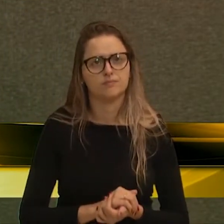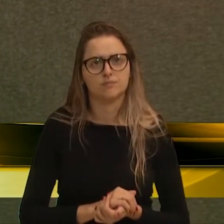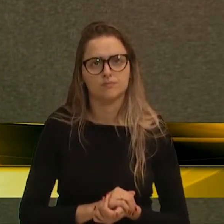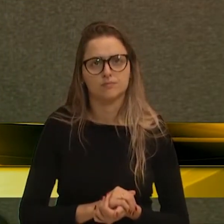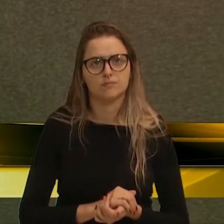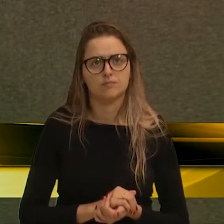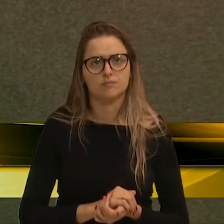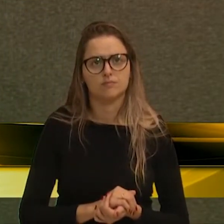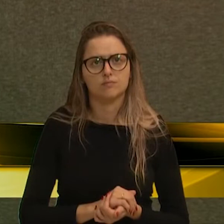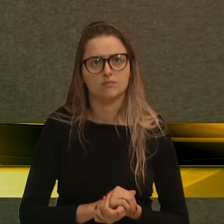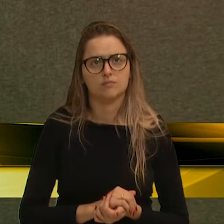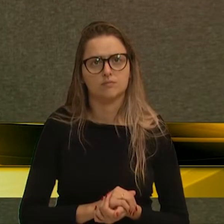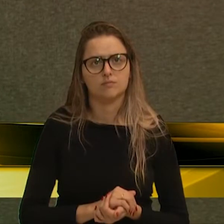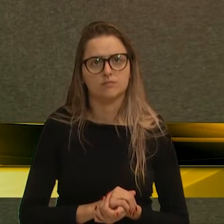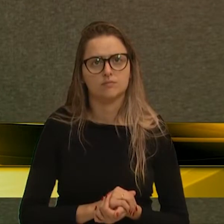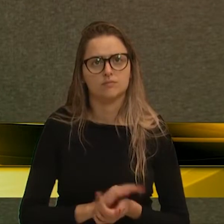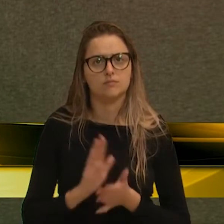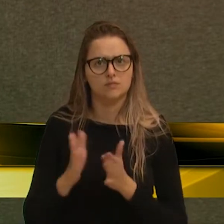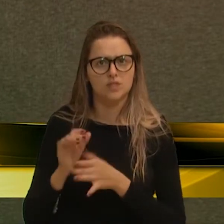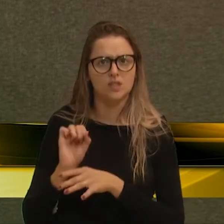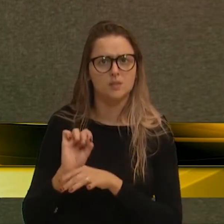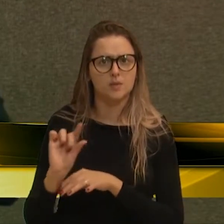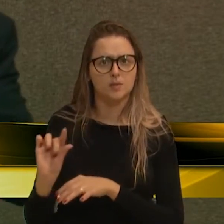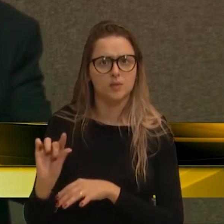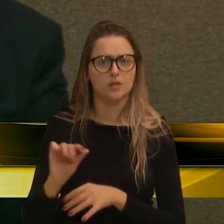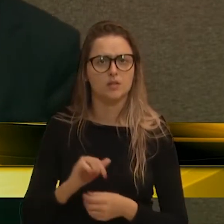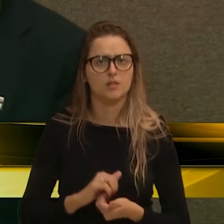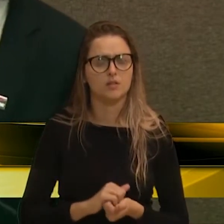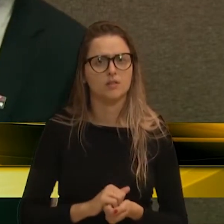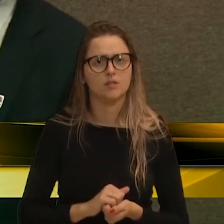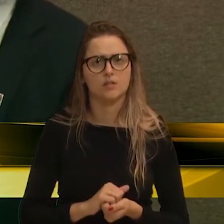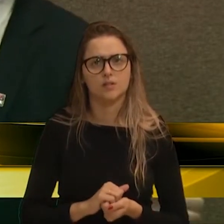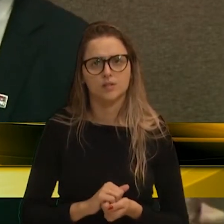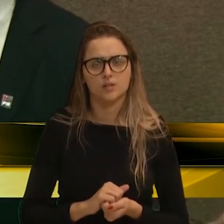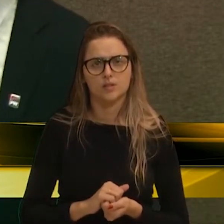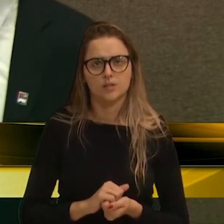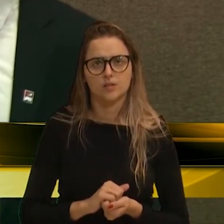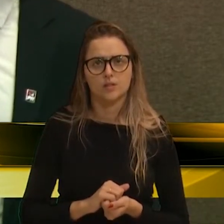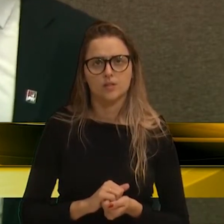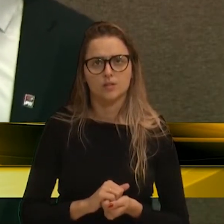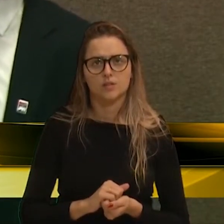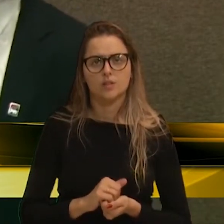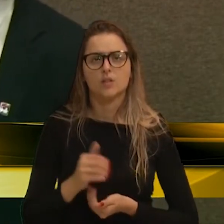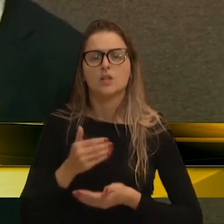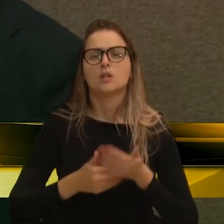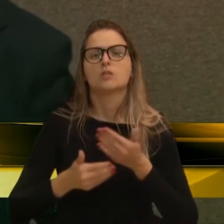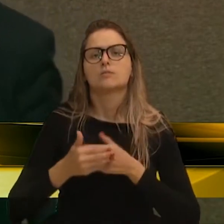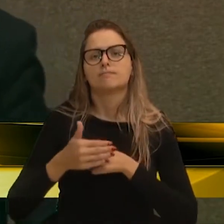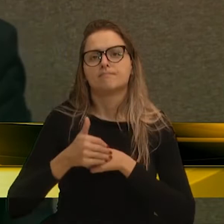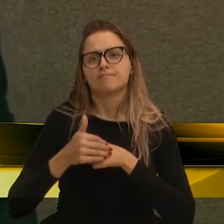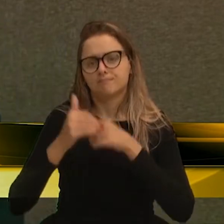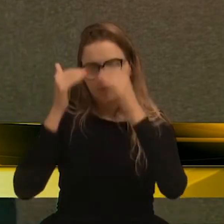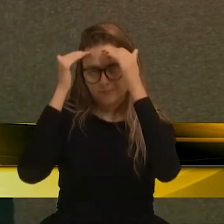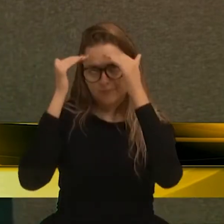Sim, eu lhe ouvi, vereador. Peço a palavra. conselho. Então, assim, com todo carinho e respeito,